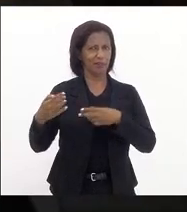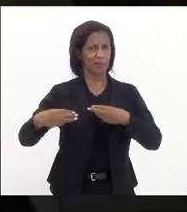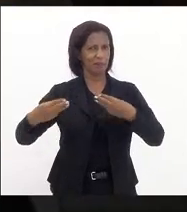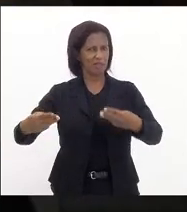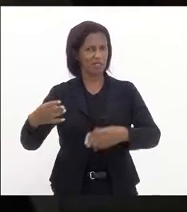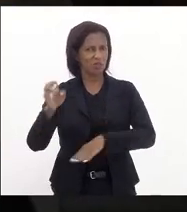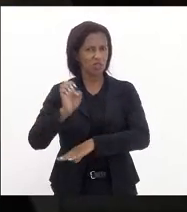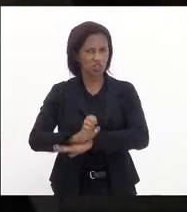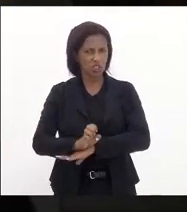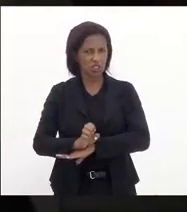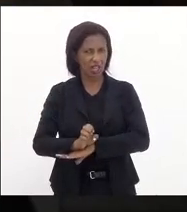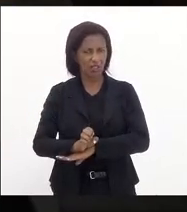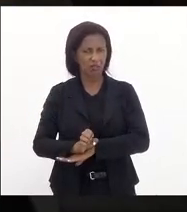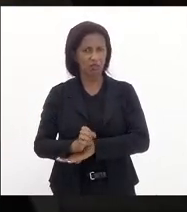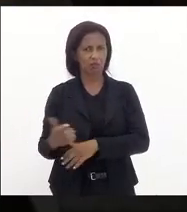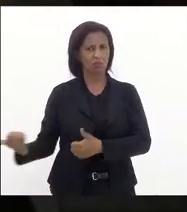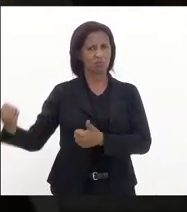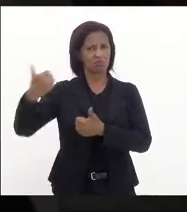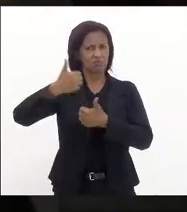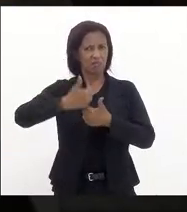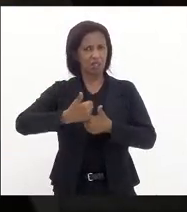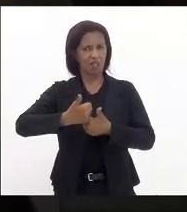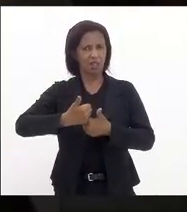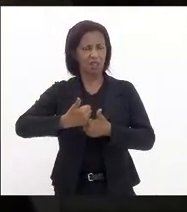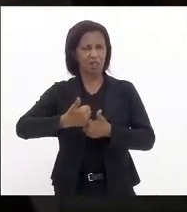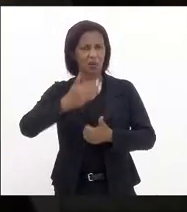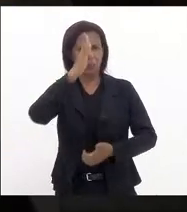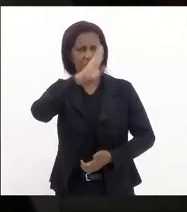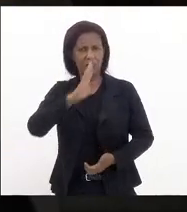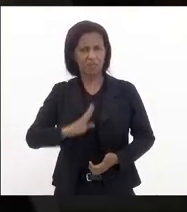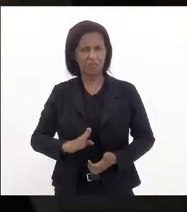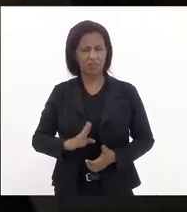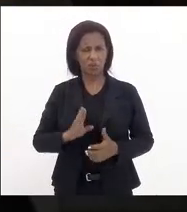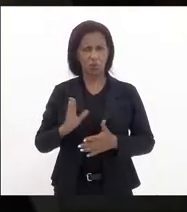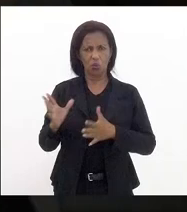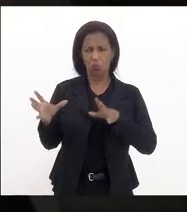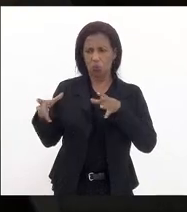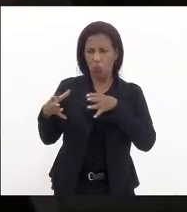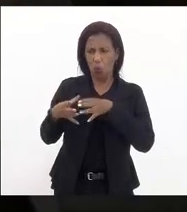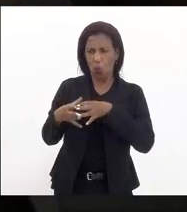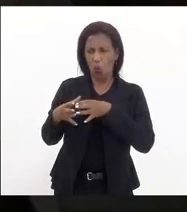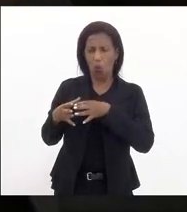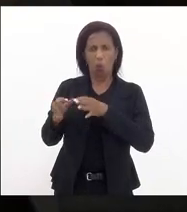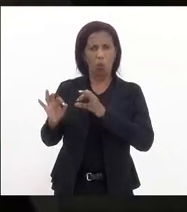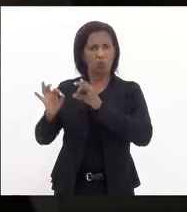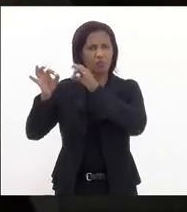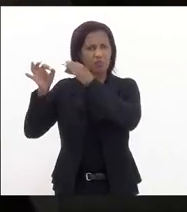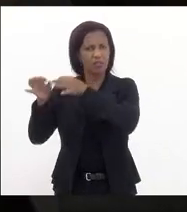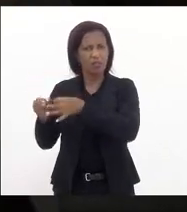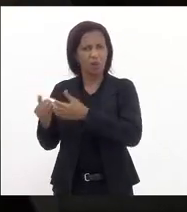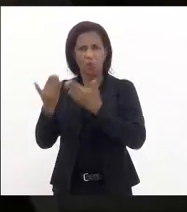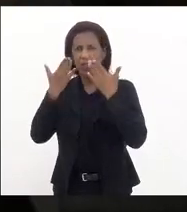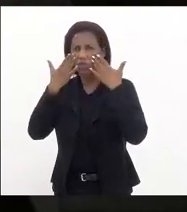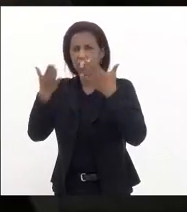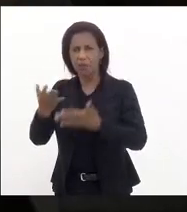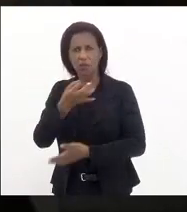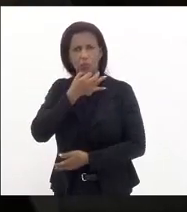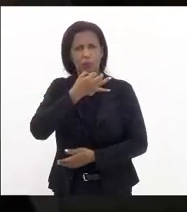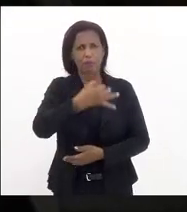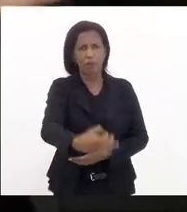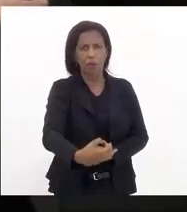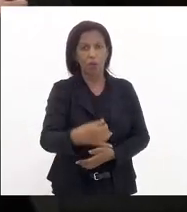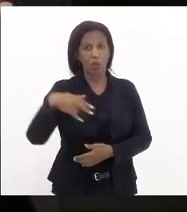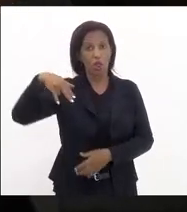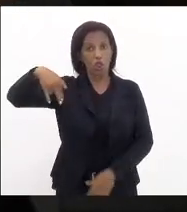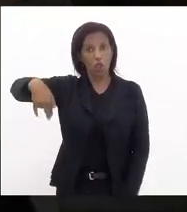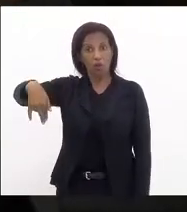representando o Brasil numa delegação oficial e se dirige a manifestantes que expressam uma opinião em